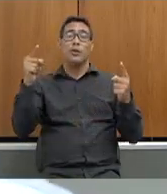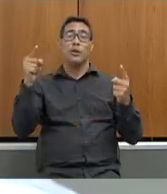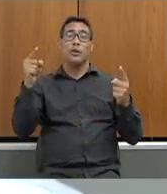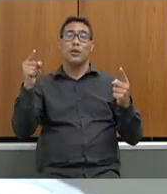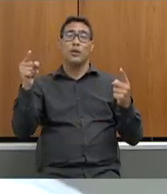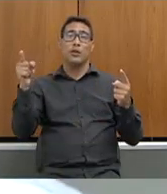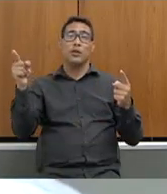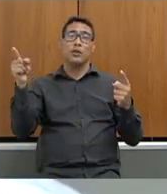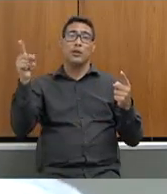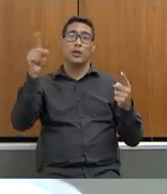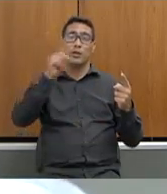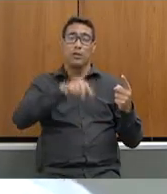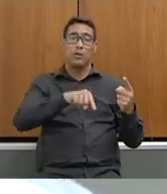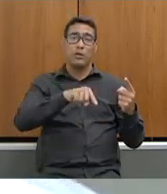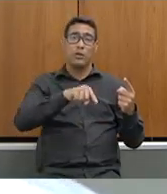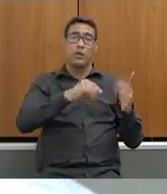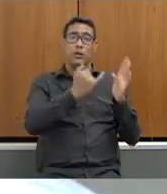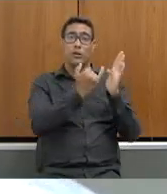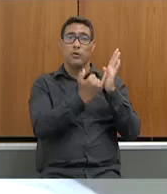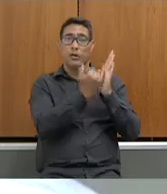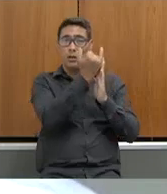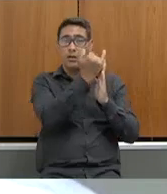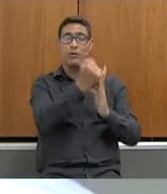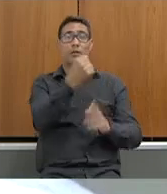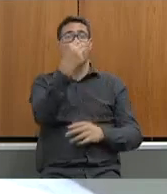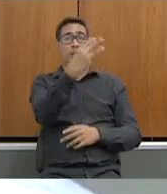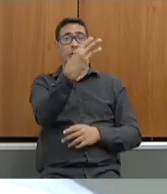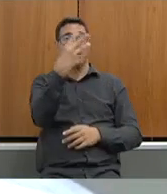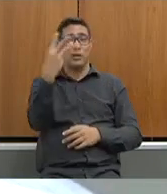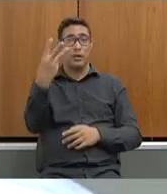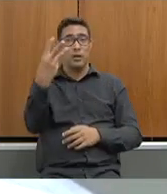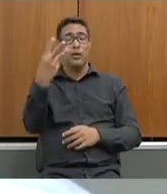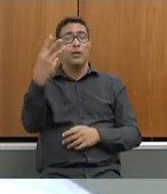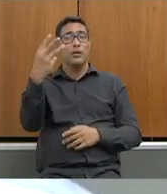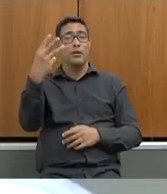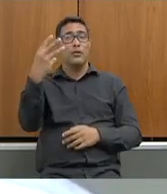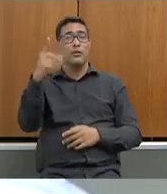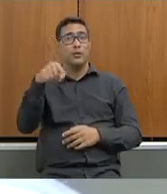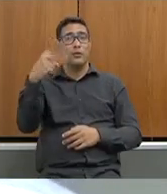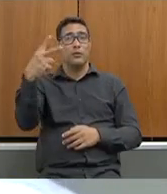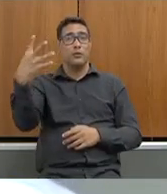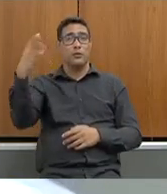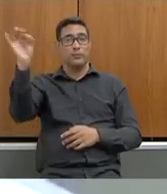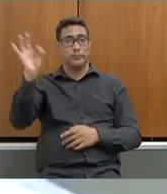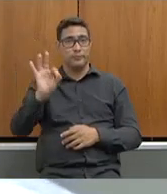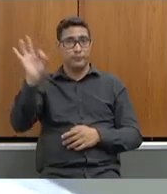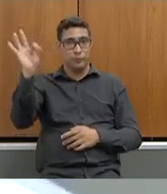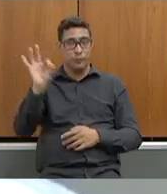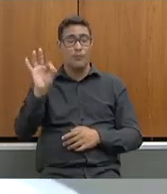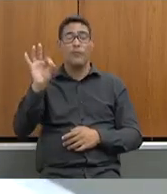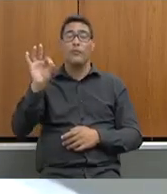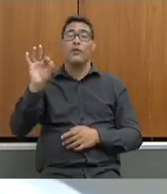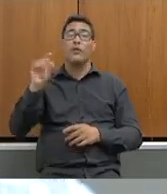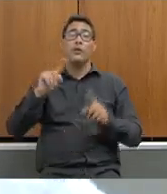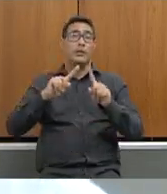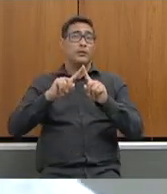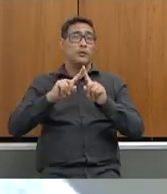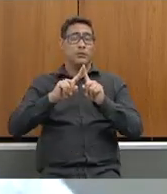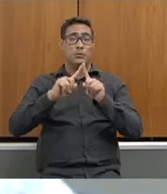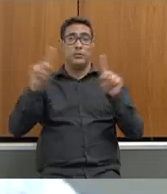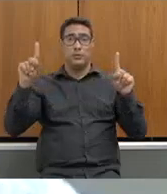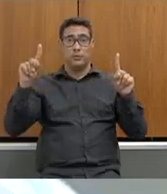Fundeb dos salários foi na ordem de 33,24% com todo respeito mas só para